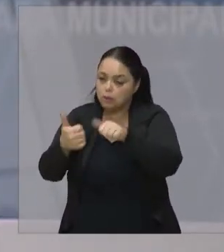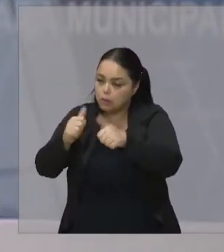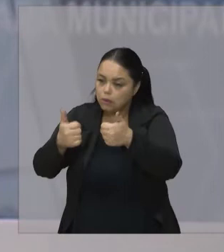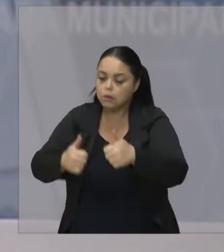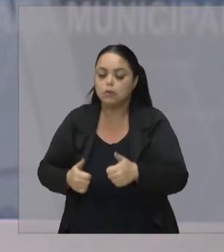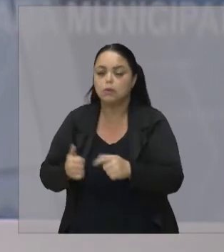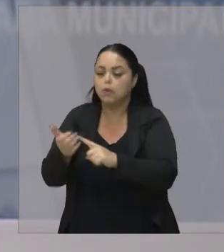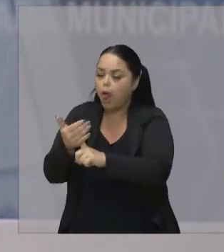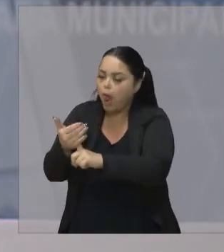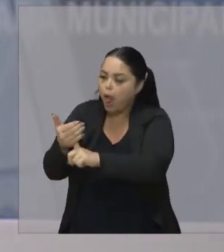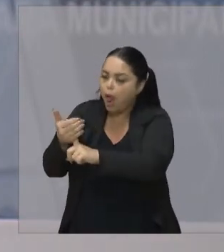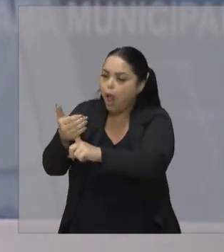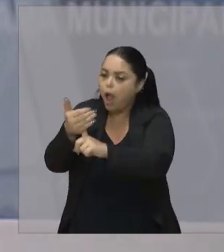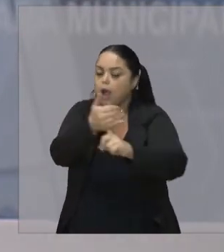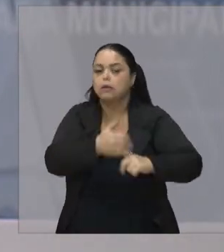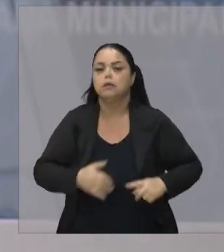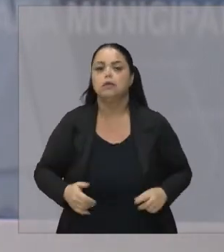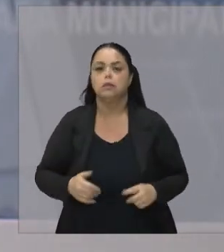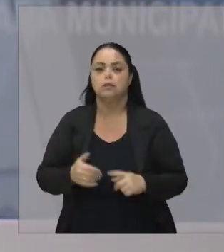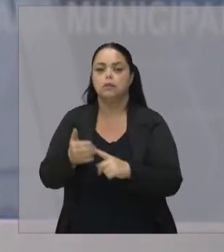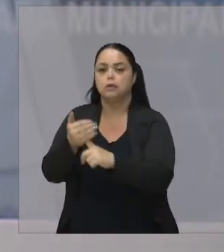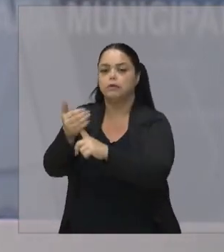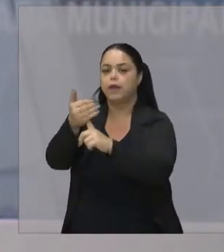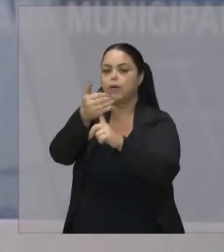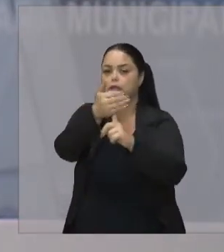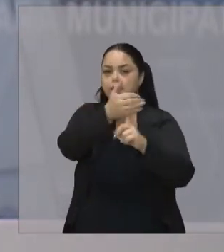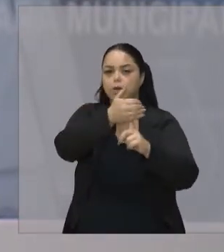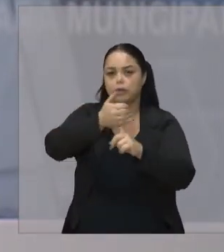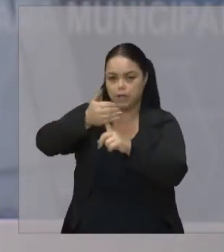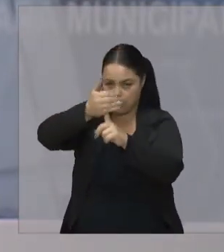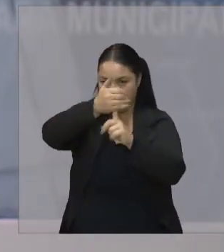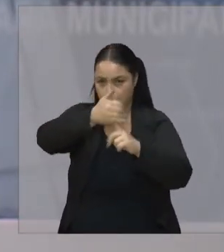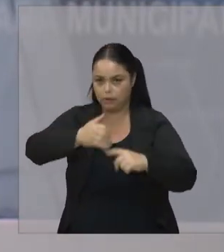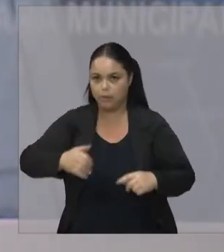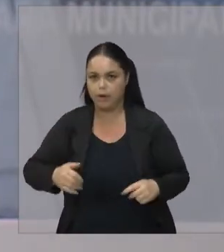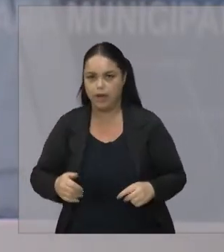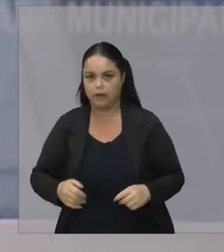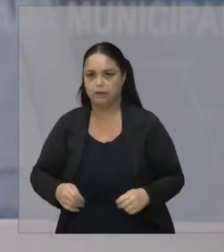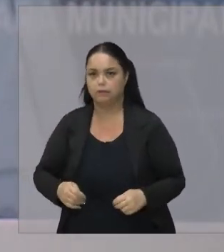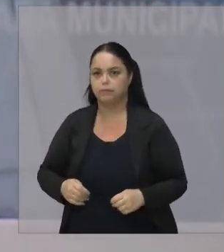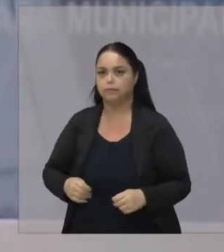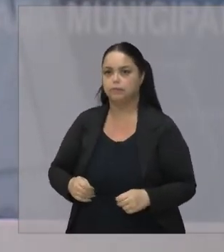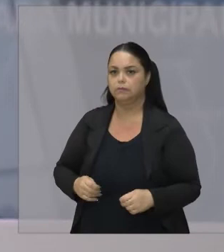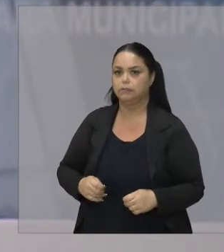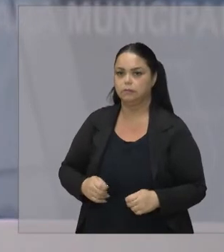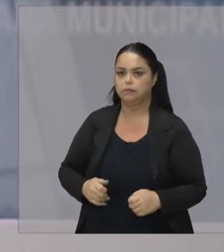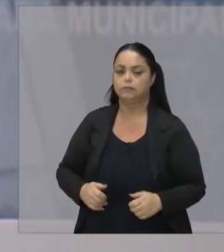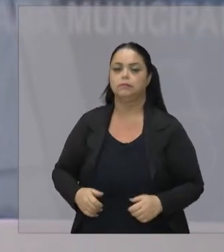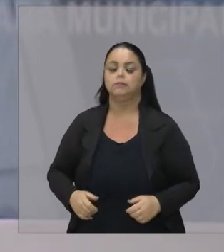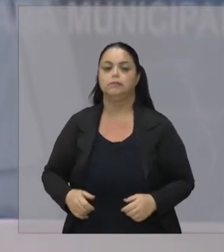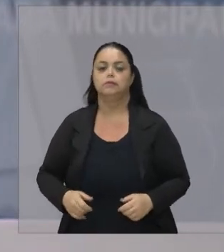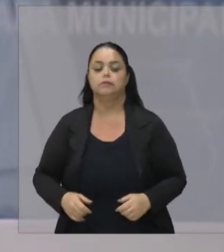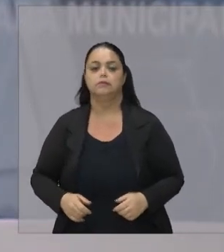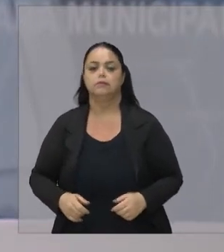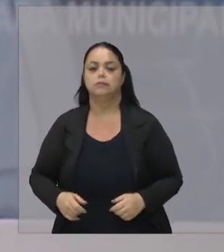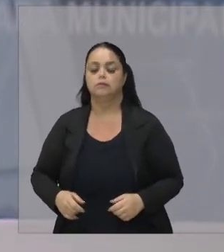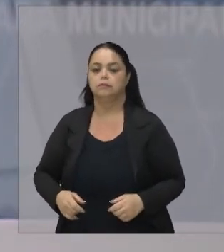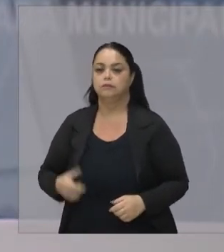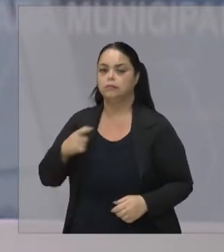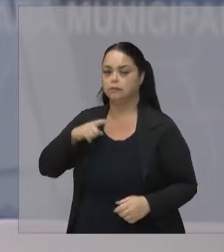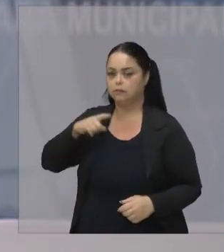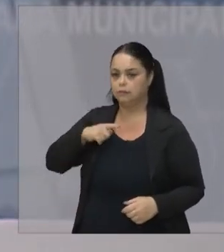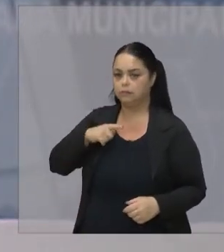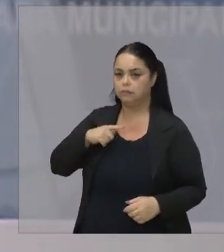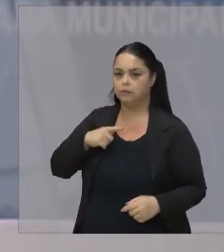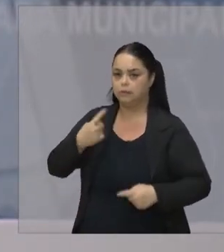questão tecnológica Pela competitividade econômica E por tudo E por aí vai Mas por ter dentro Da sua